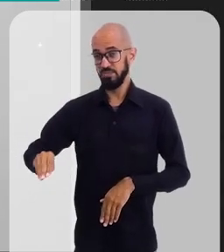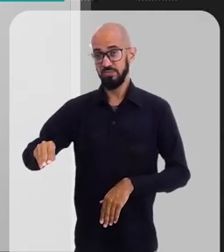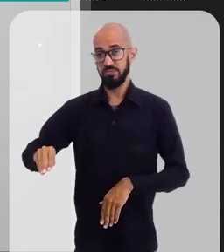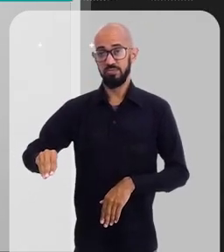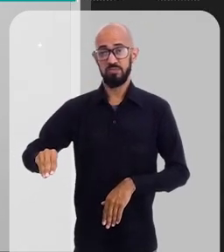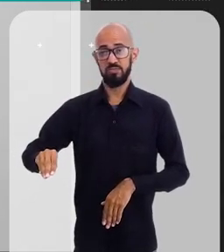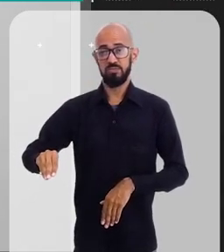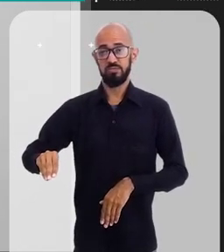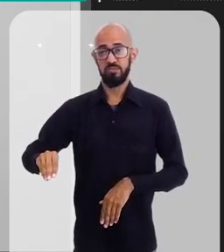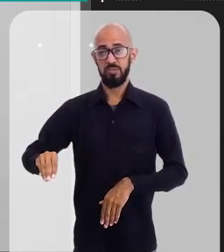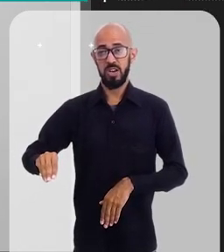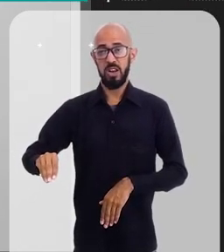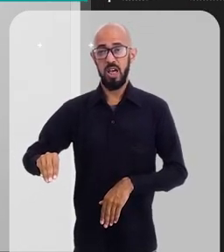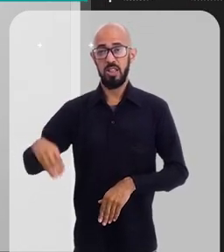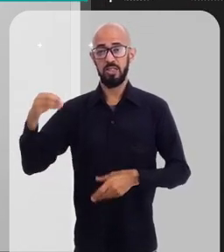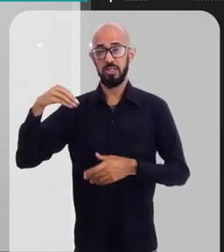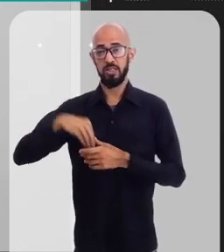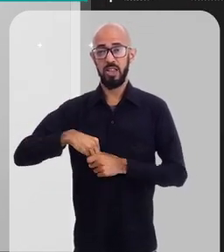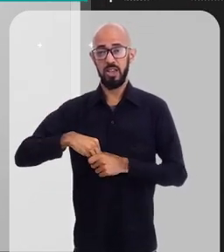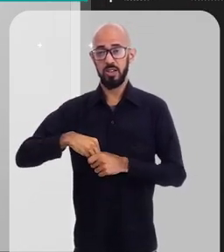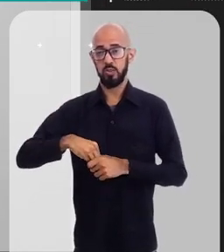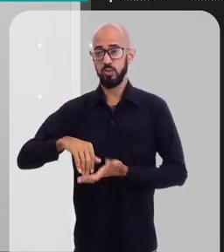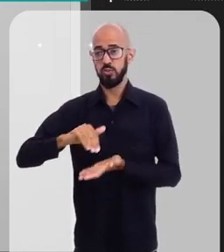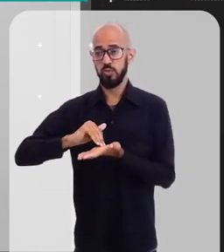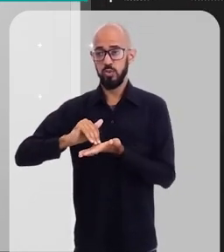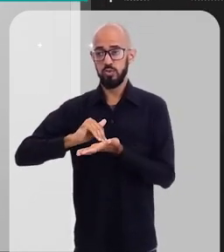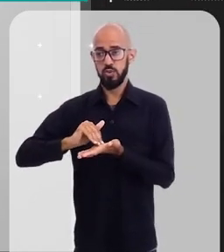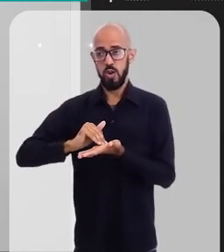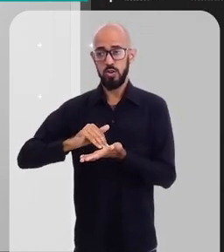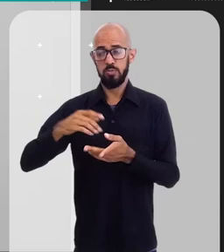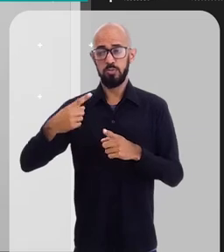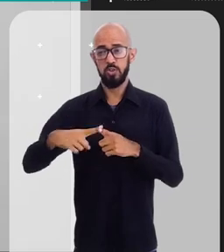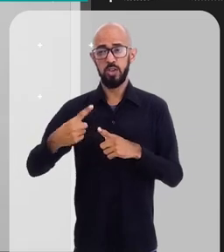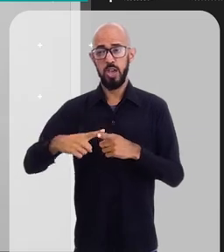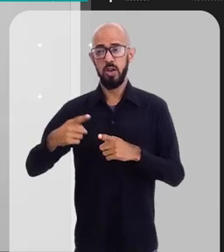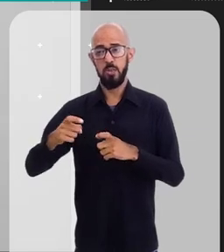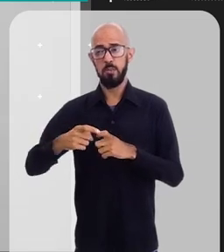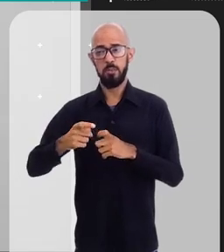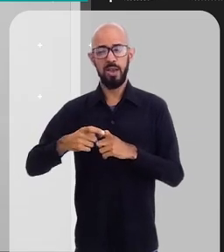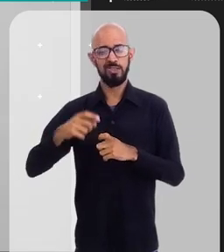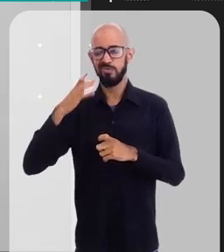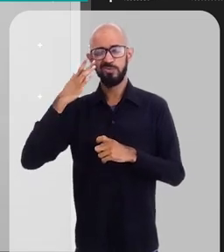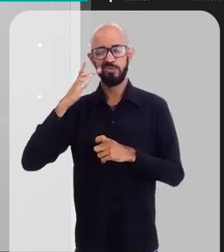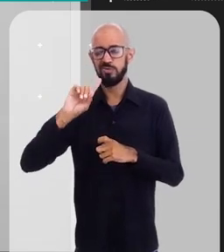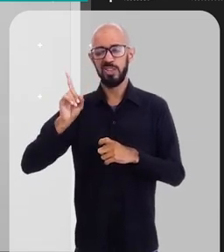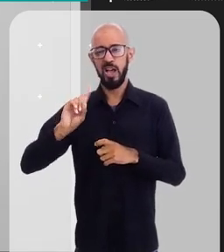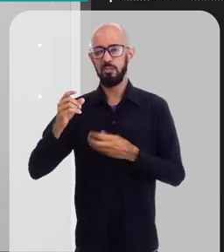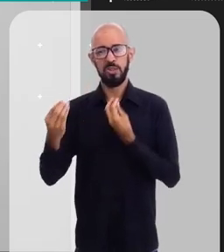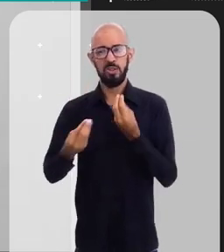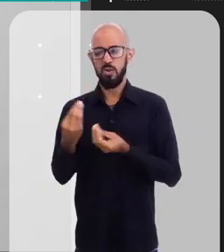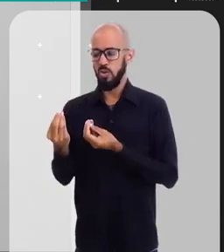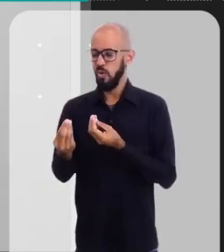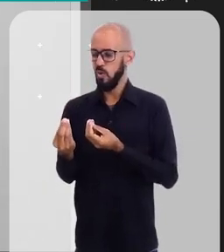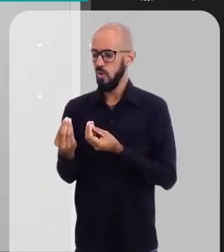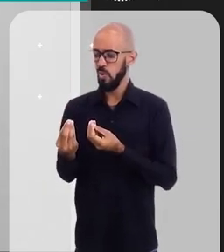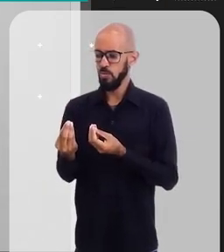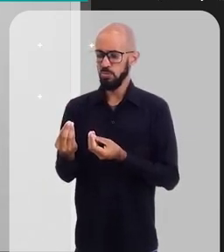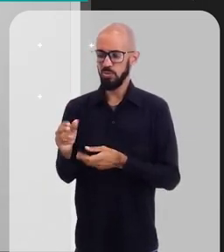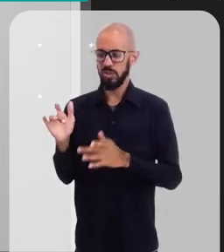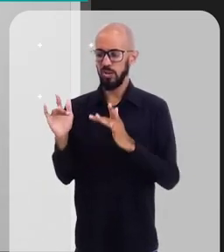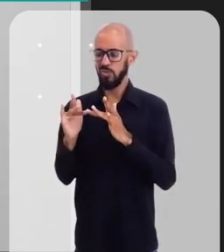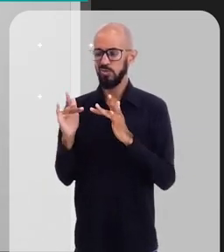maltratadas dentro de consultórios porque o médico não sabe lidar